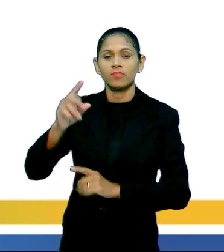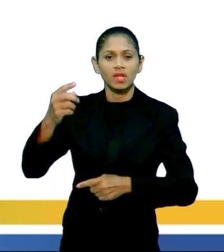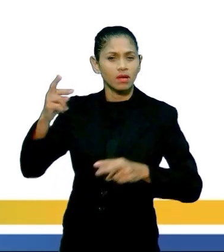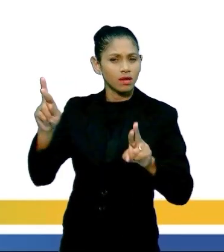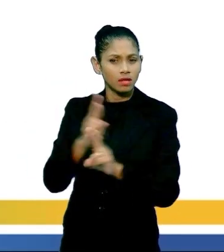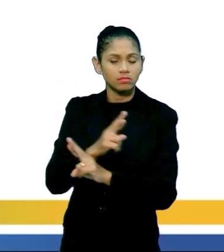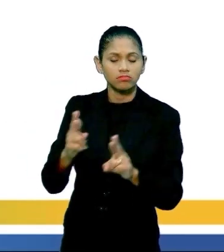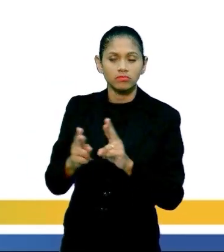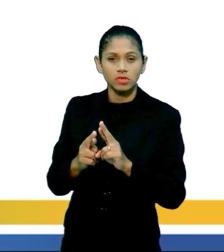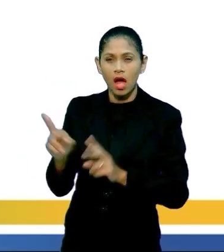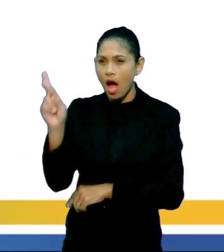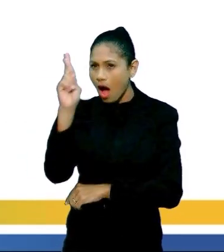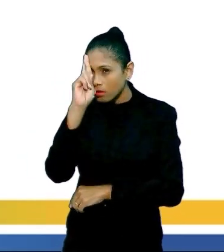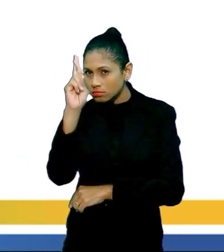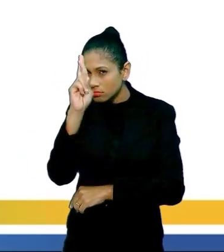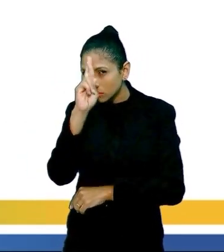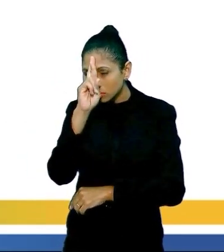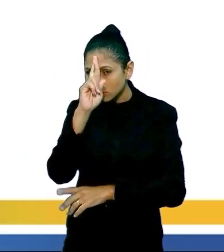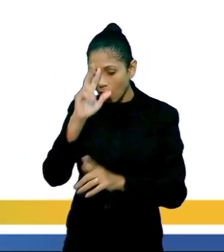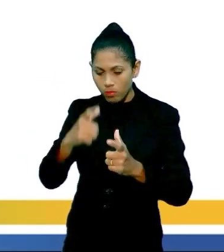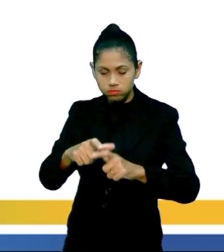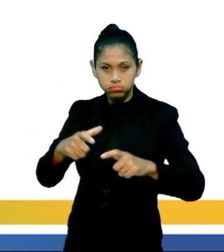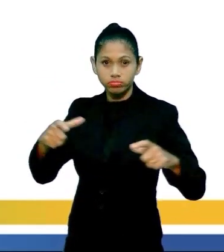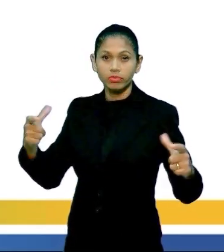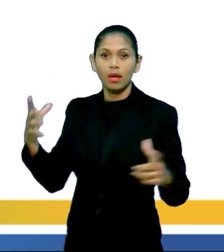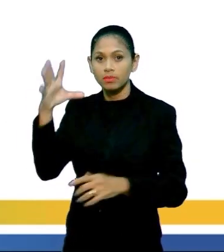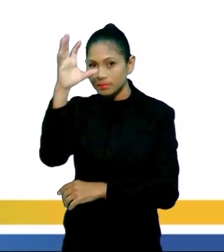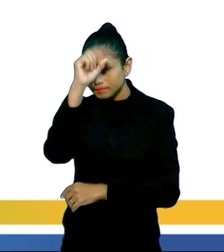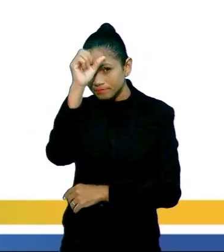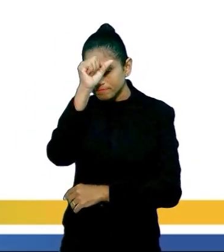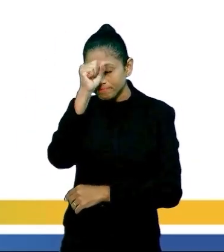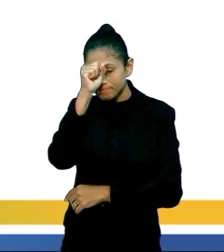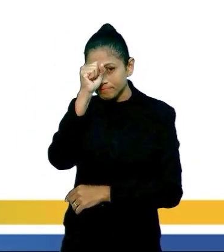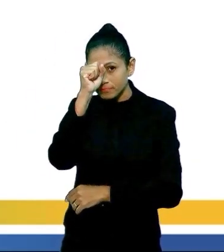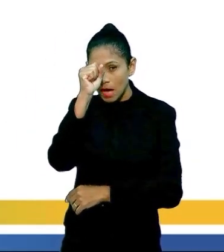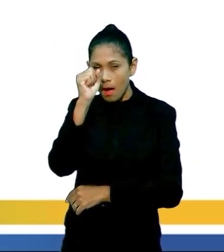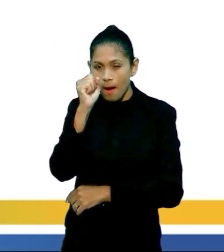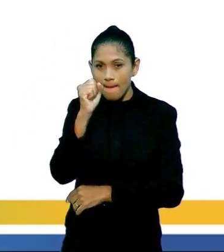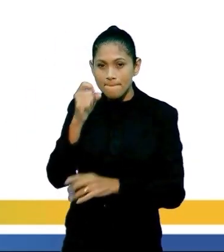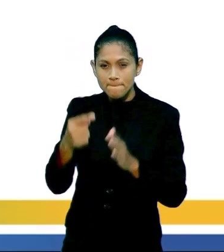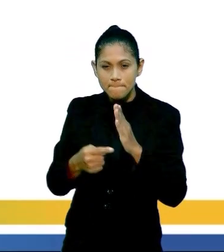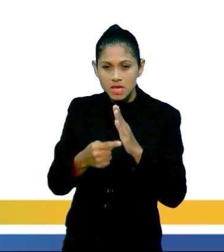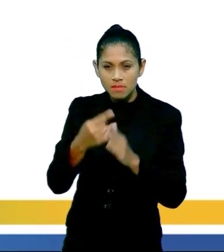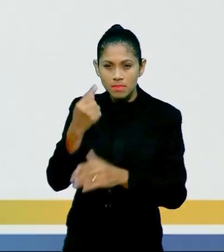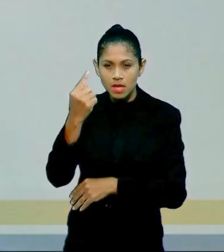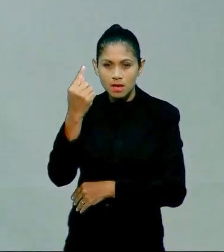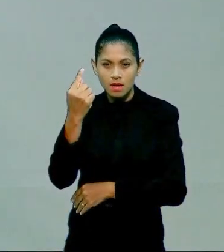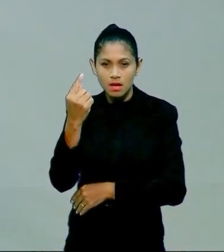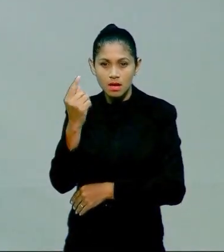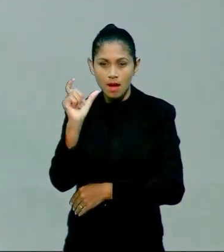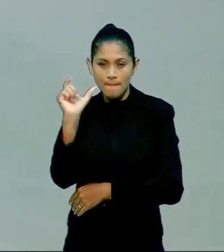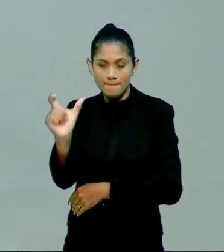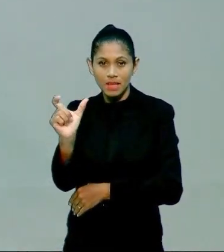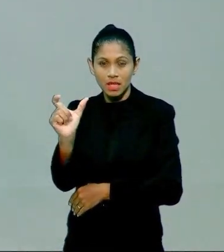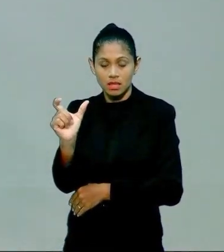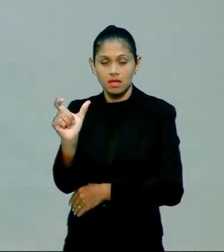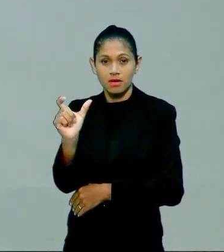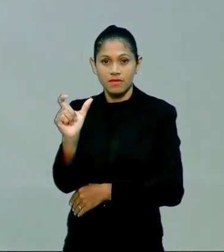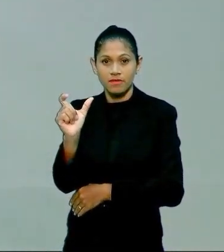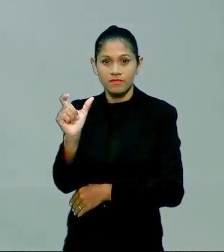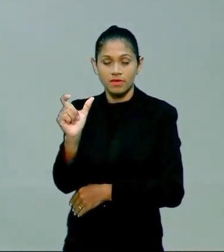possibilitam a ampliação de conhecimento. Peguem a primeira palavra ali, atividades lúdicas.